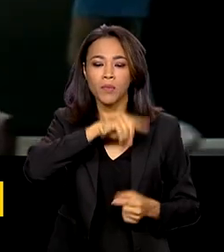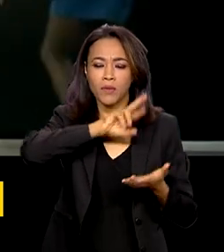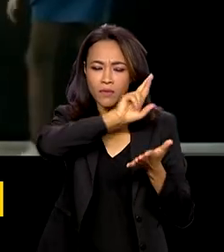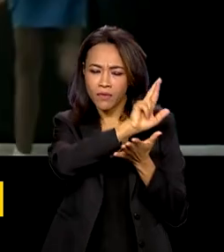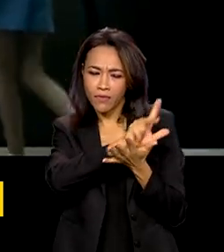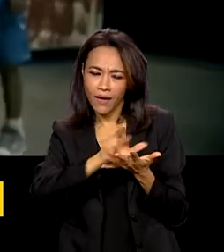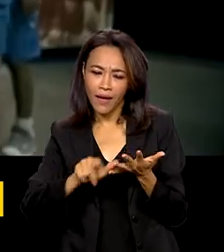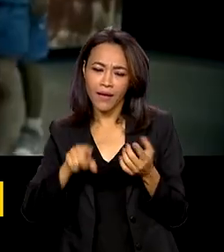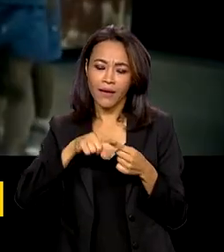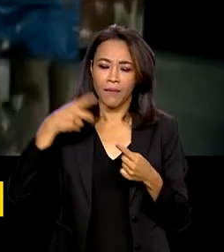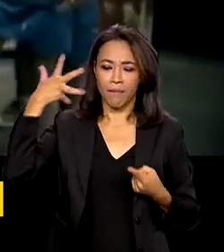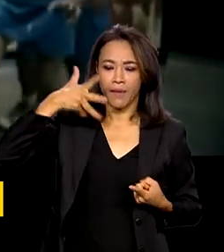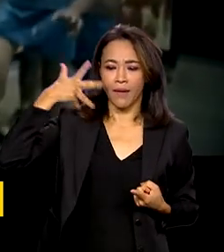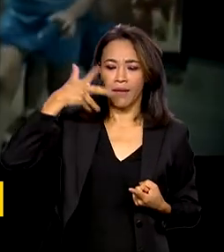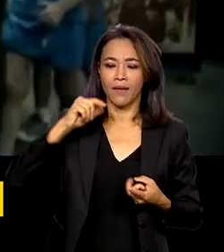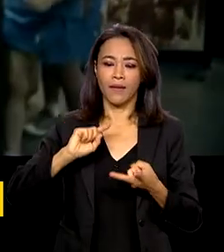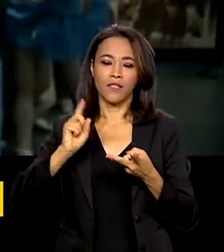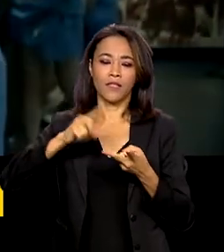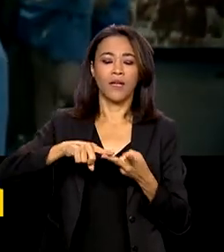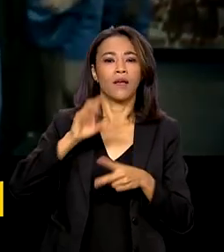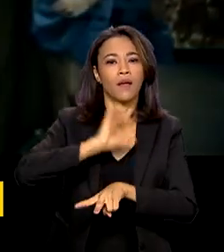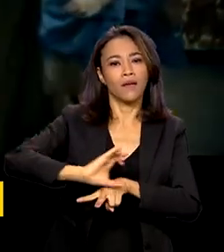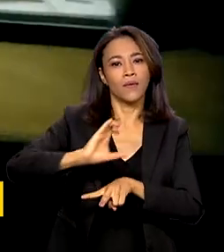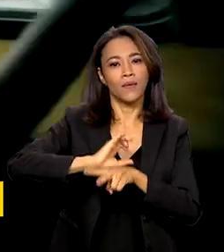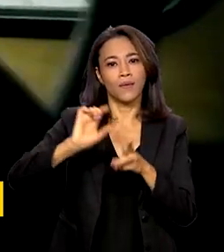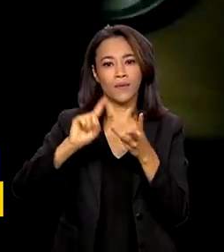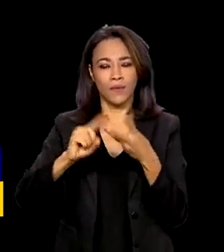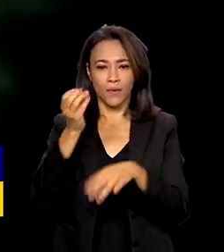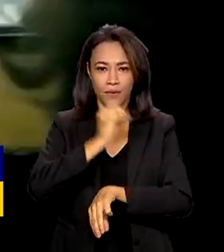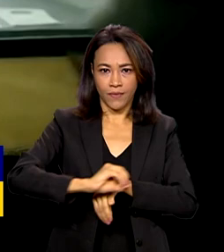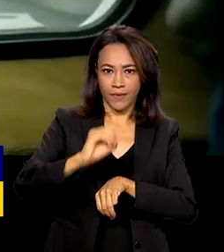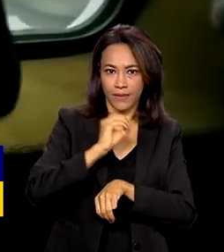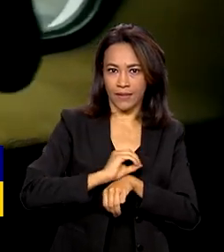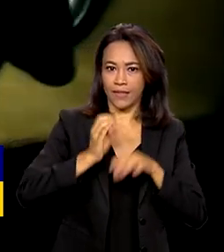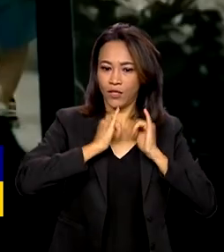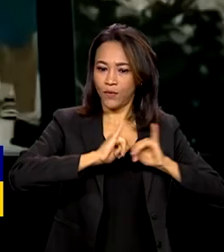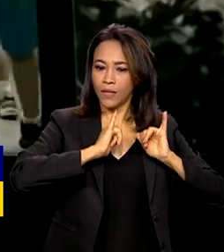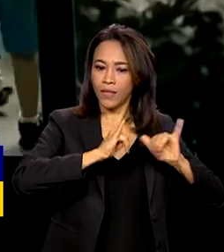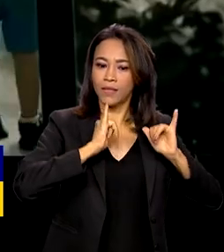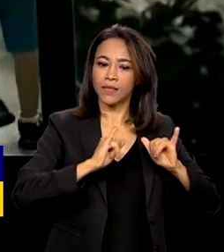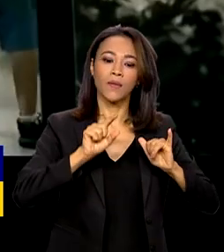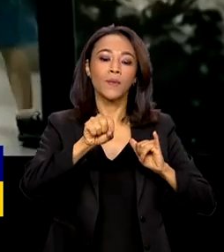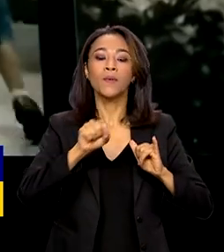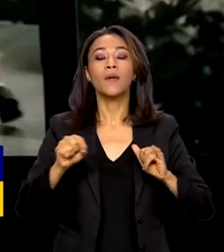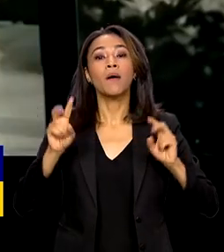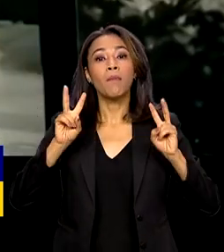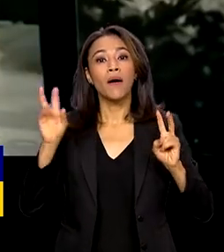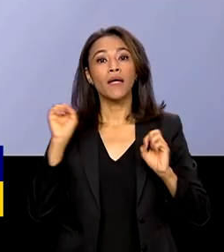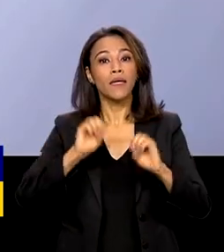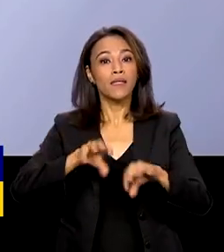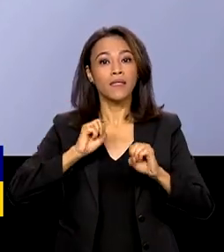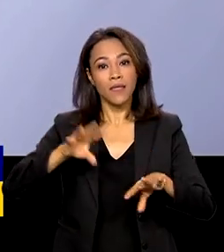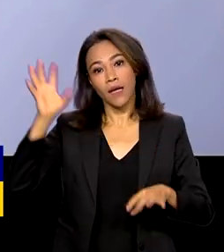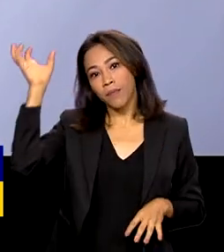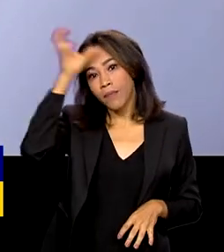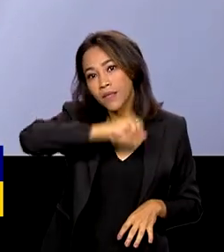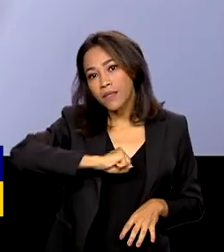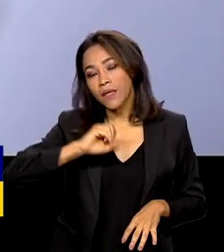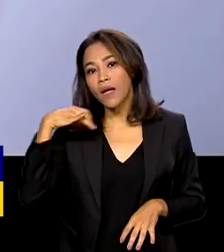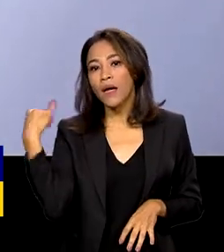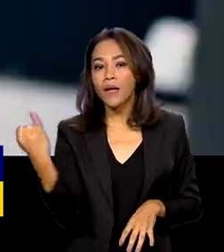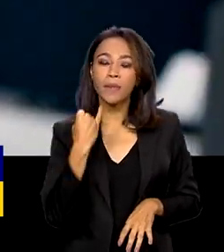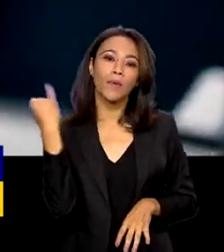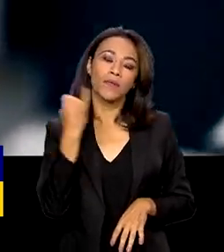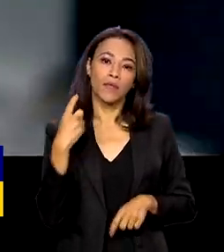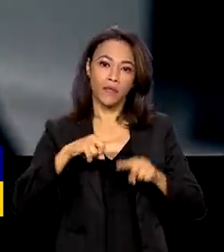atividades, como palestras, cursos, oficinas e campanhas públicas para promover ações de aprendizado sobre a importância do